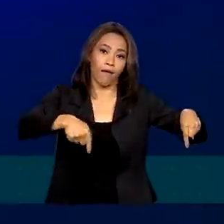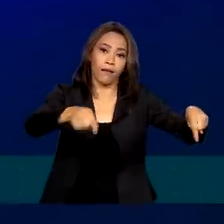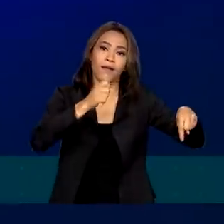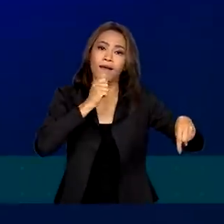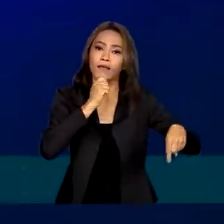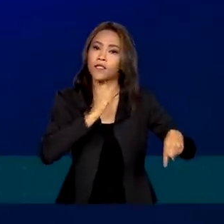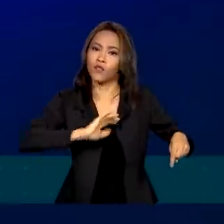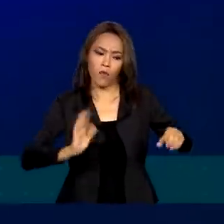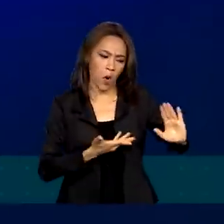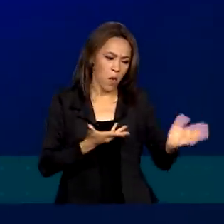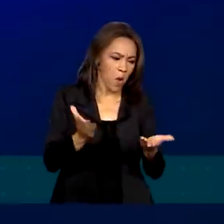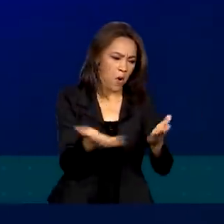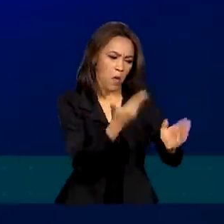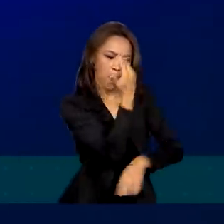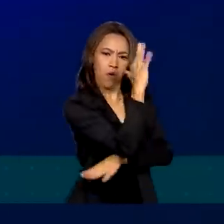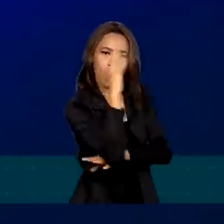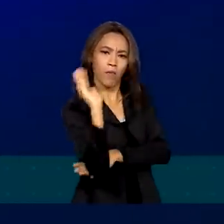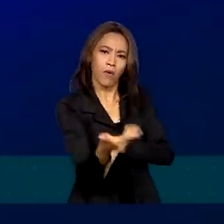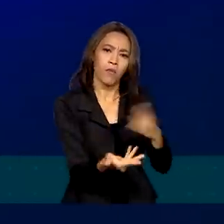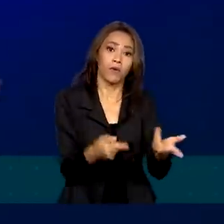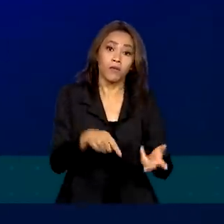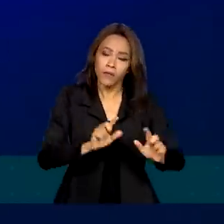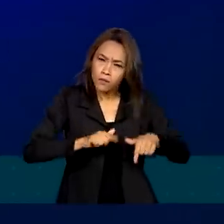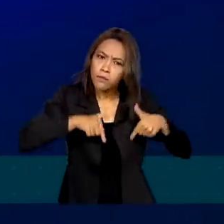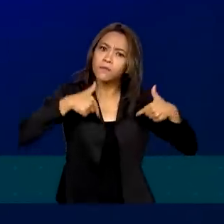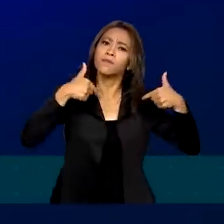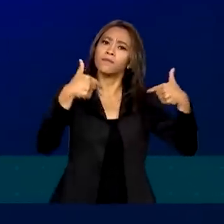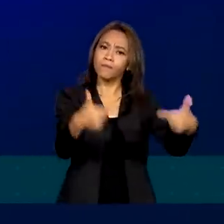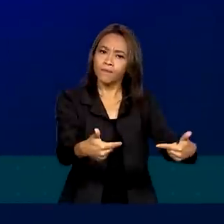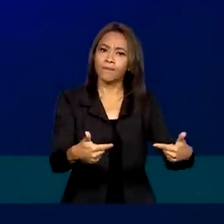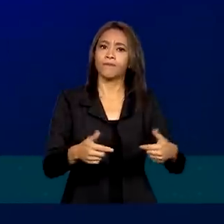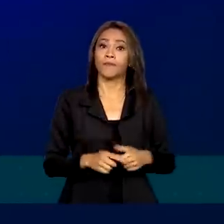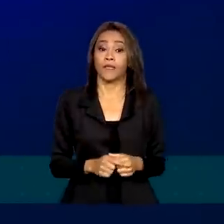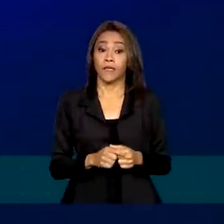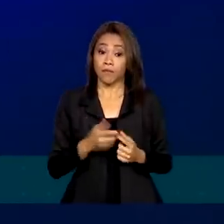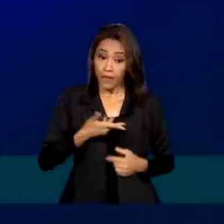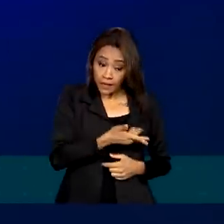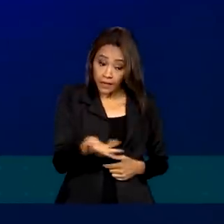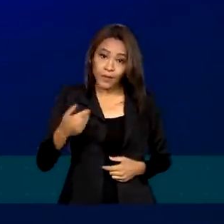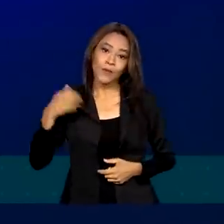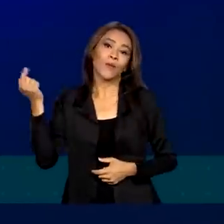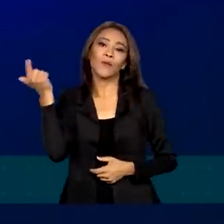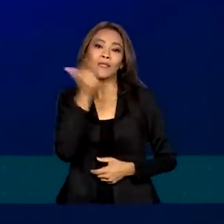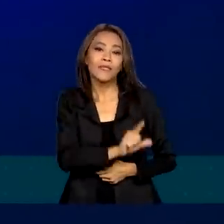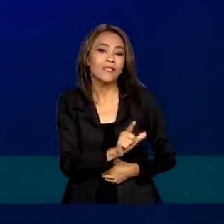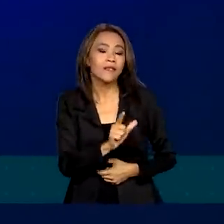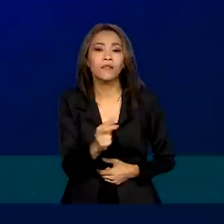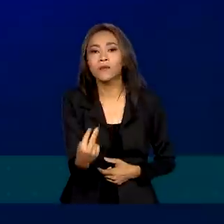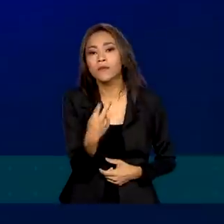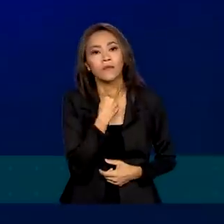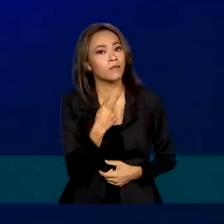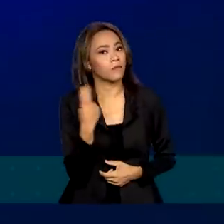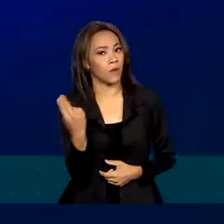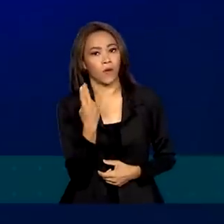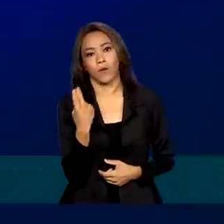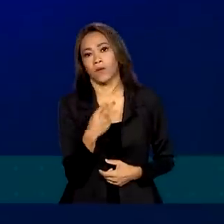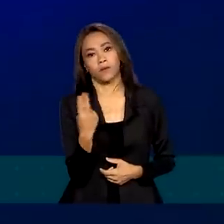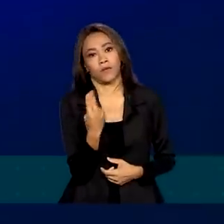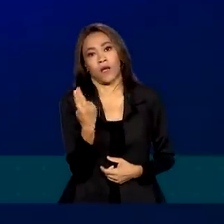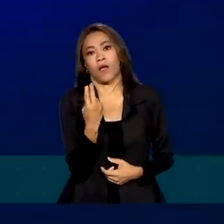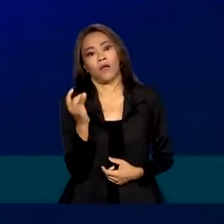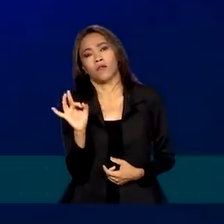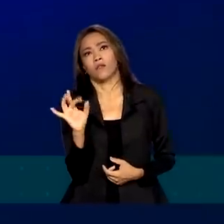destruída. Isso será uma grande ação. E, para que tudo isso dê certo, não se pode ir só com as ações